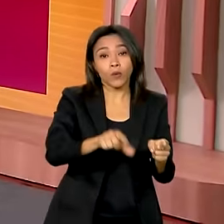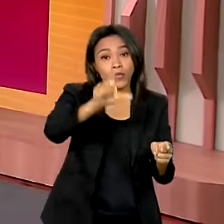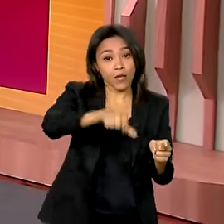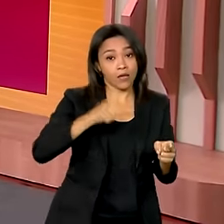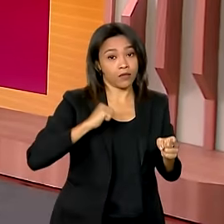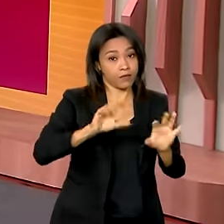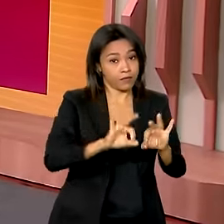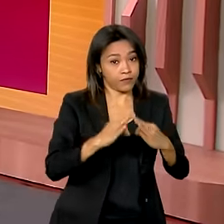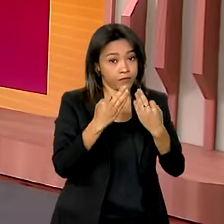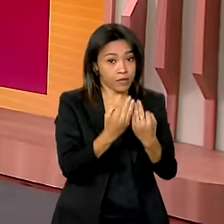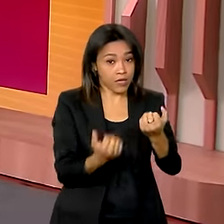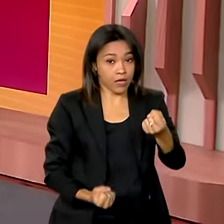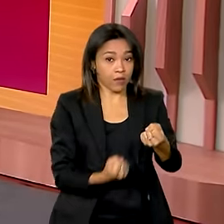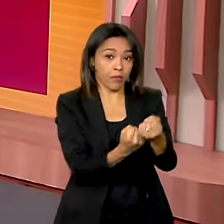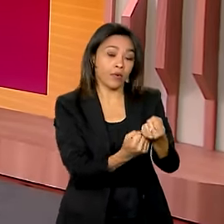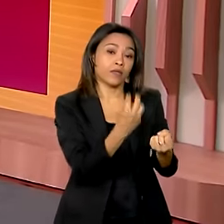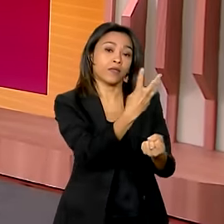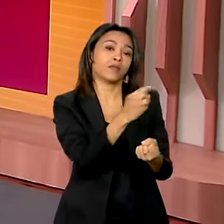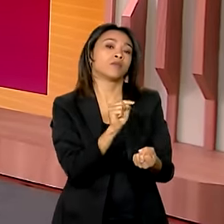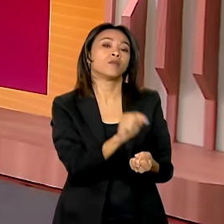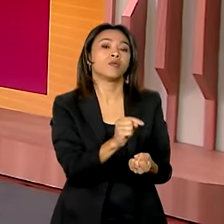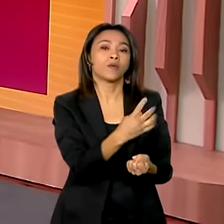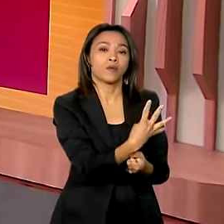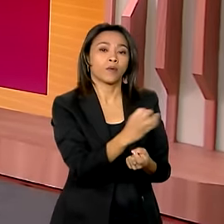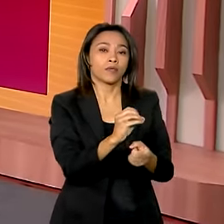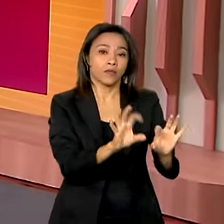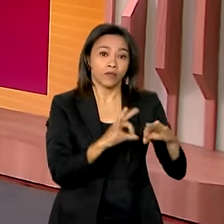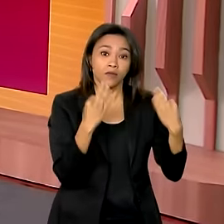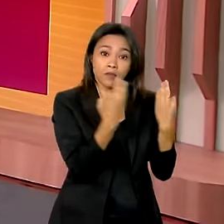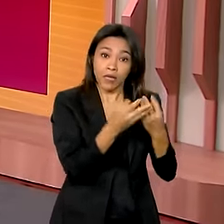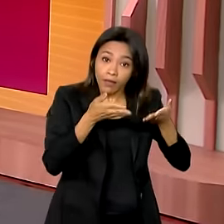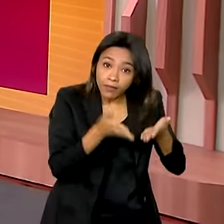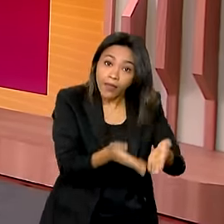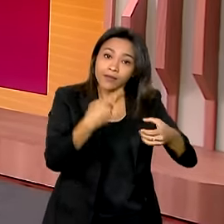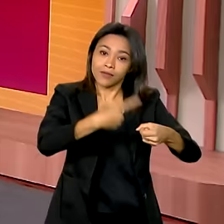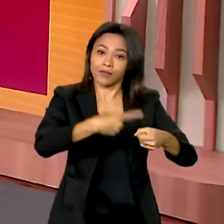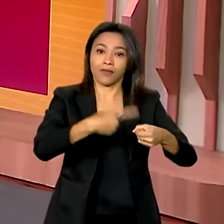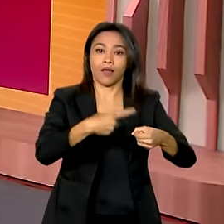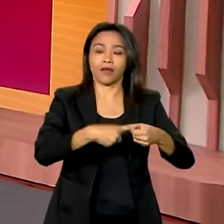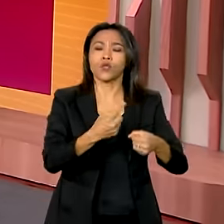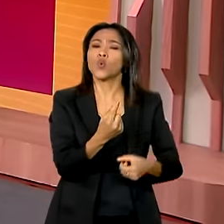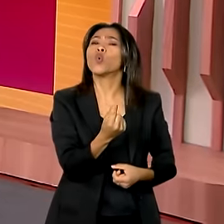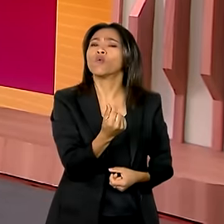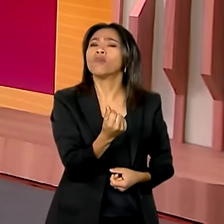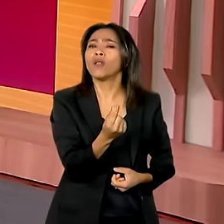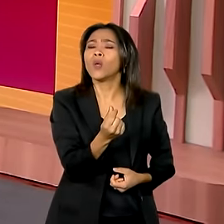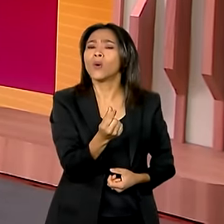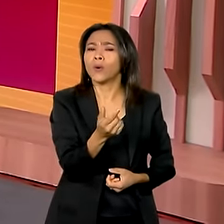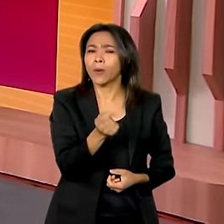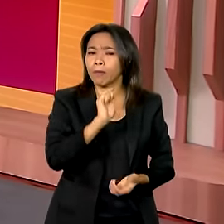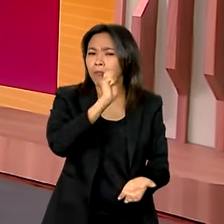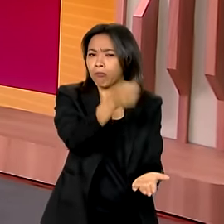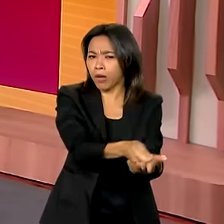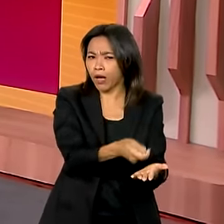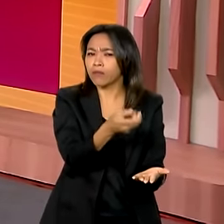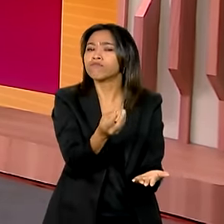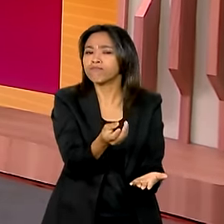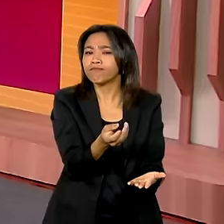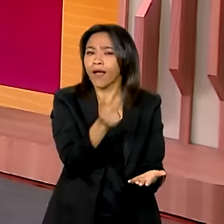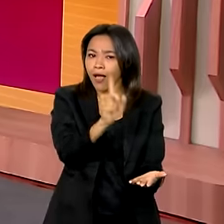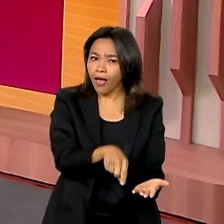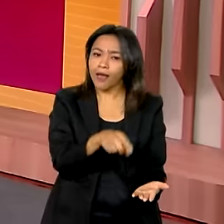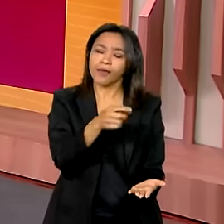que beneficia 3.400 famílias na cidade de Vassouras. O valor médio do benefício pago na cidade